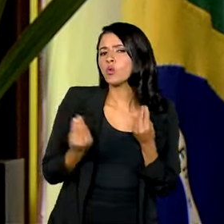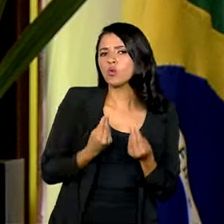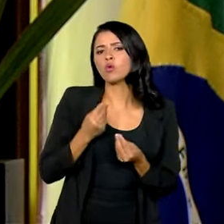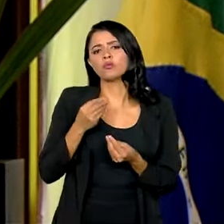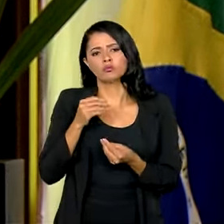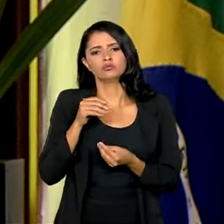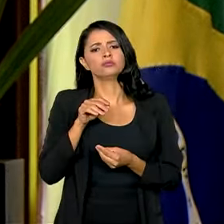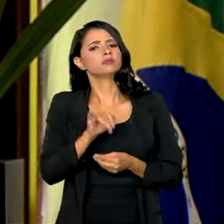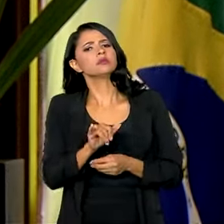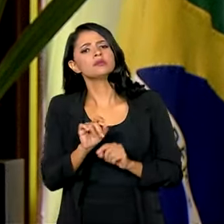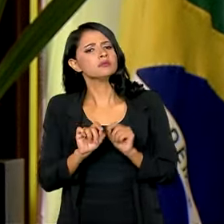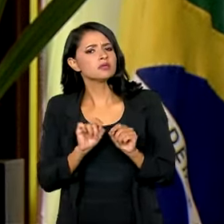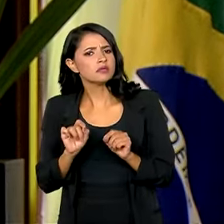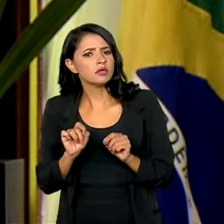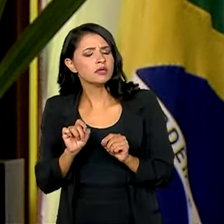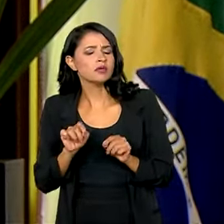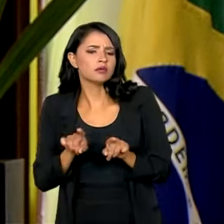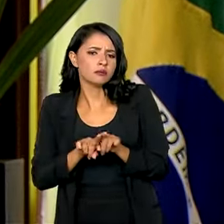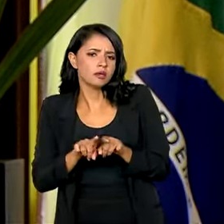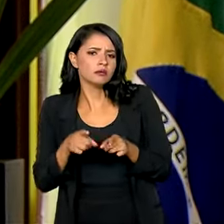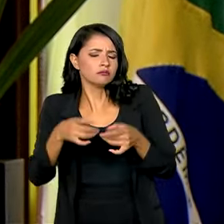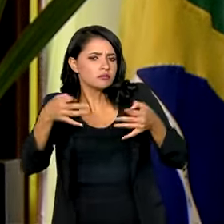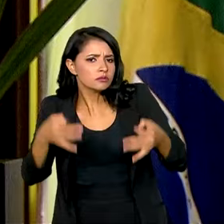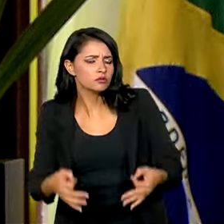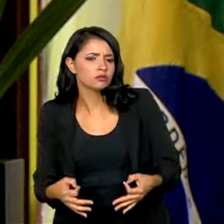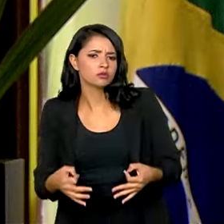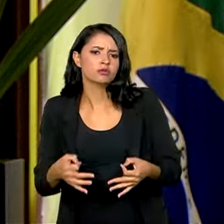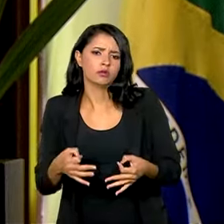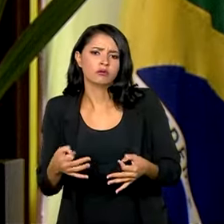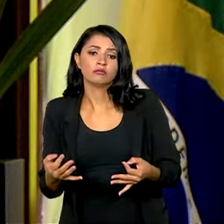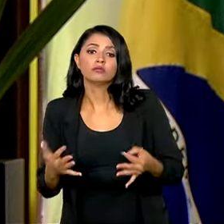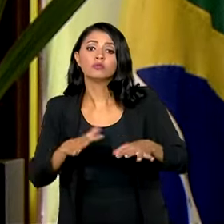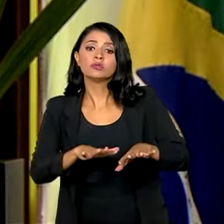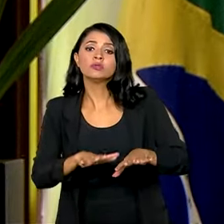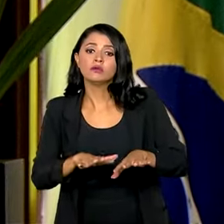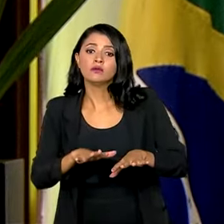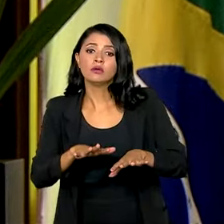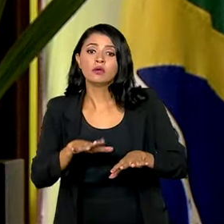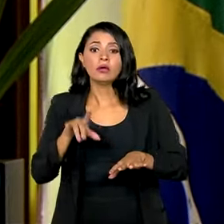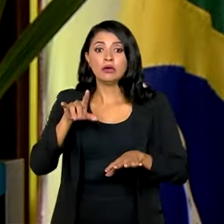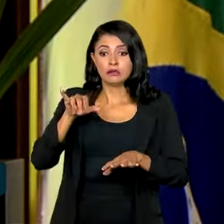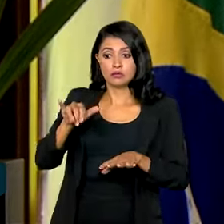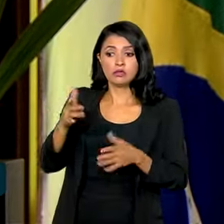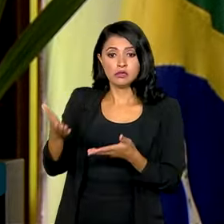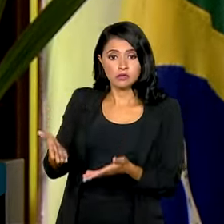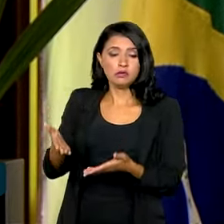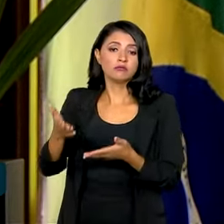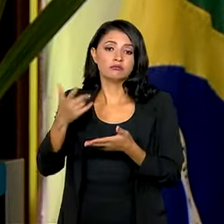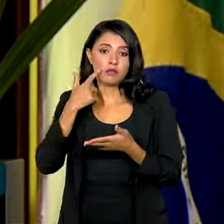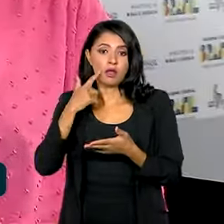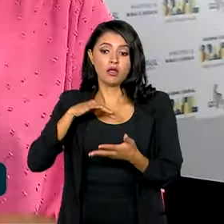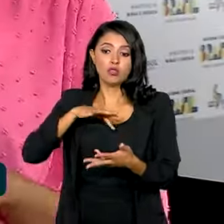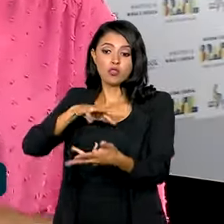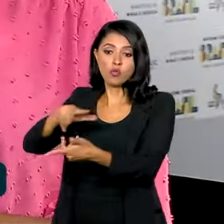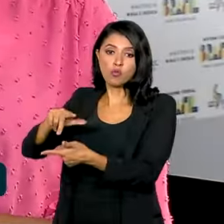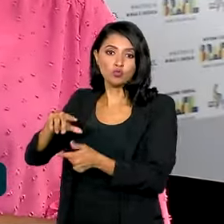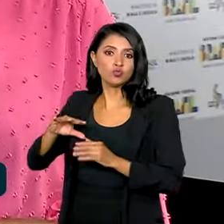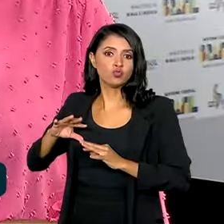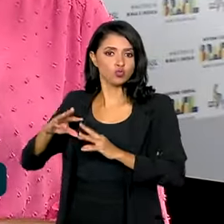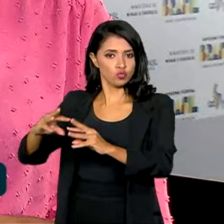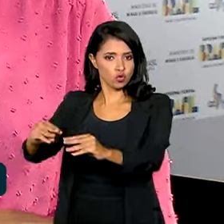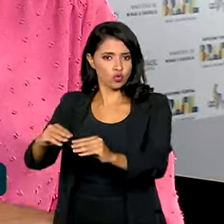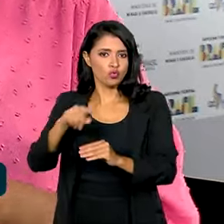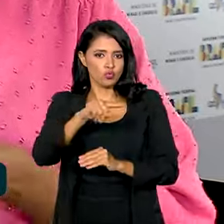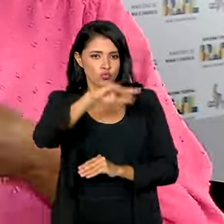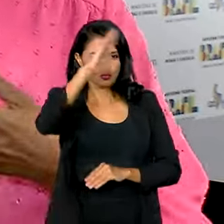concreta e principalmente justa e inclusiva se ela for global. O Brasil se